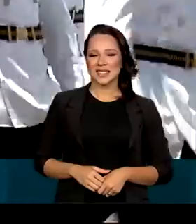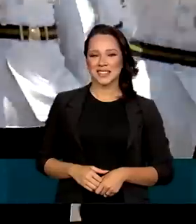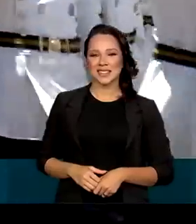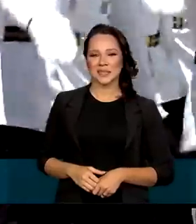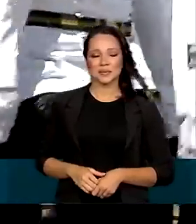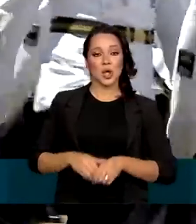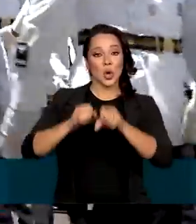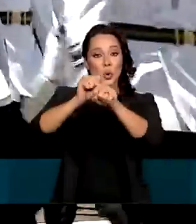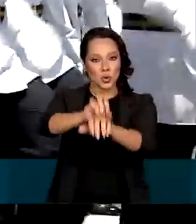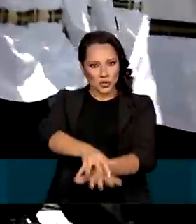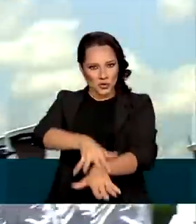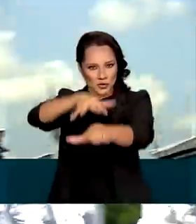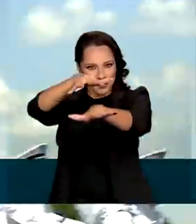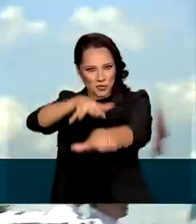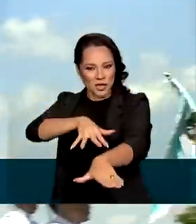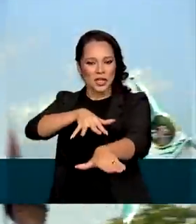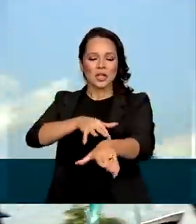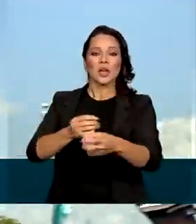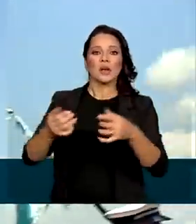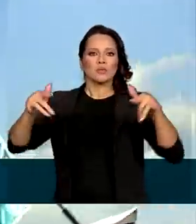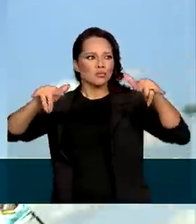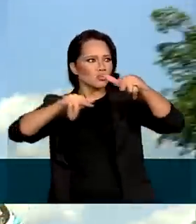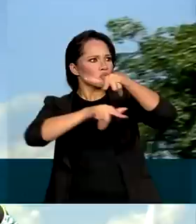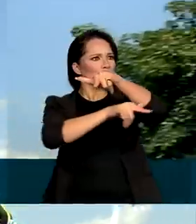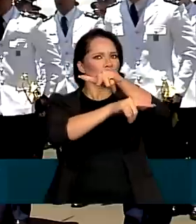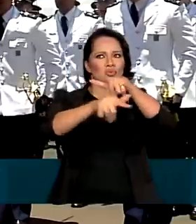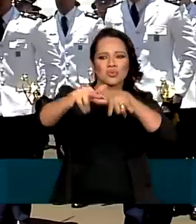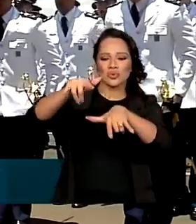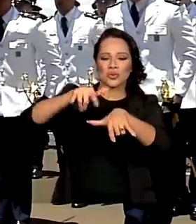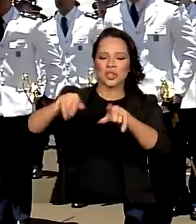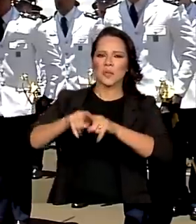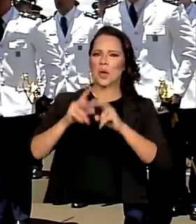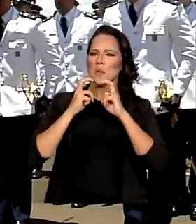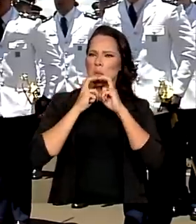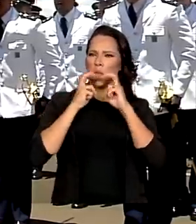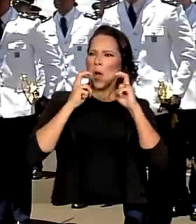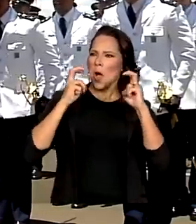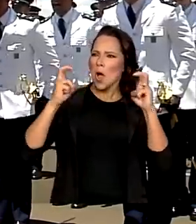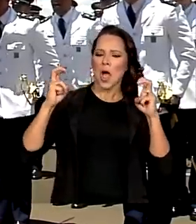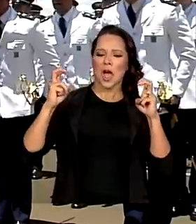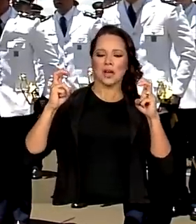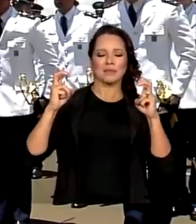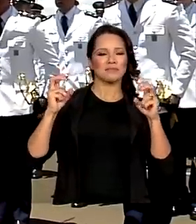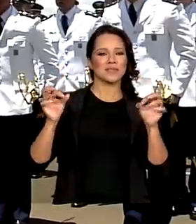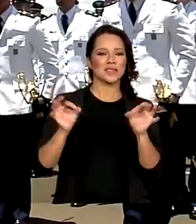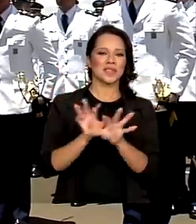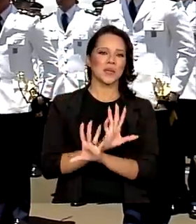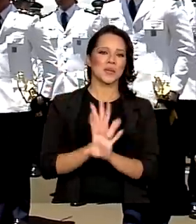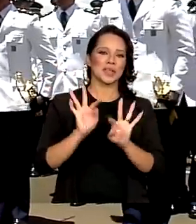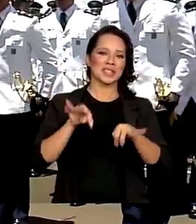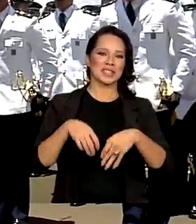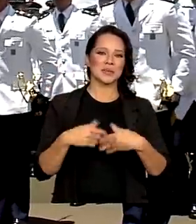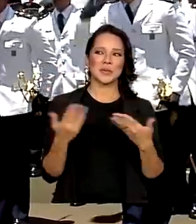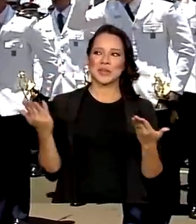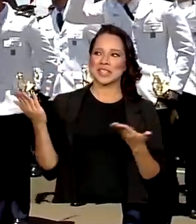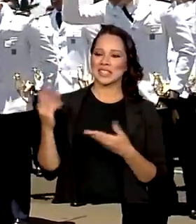O desfile militar, a esquadrilha da fumaça e o grito de guerra encerram a cerimônia.